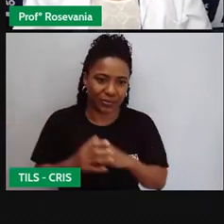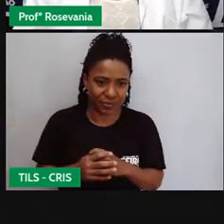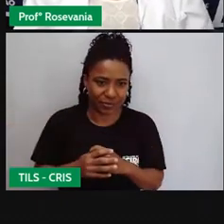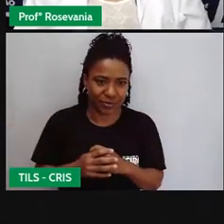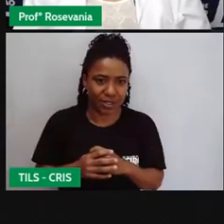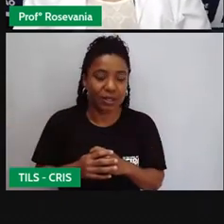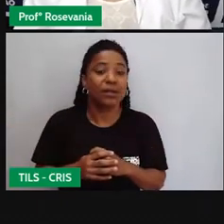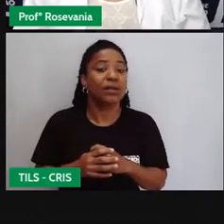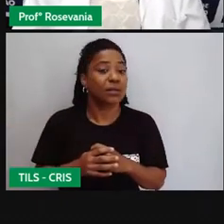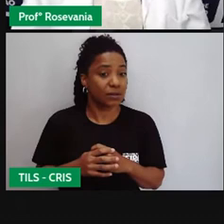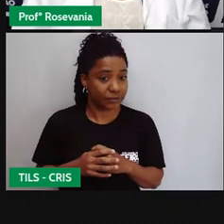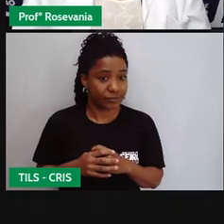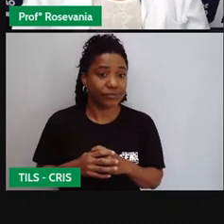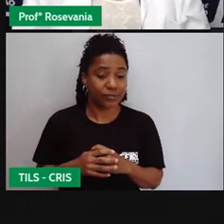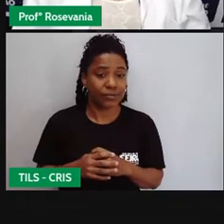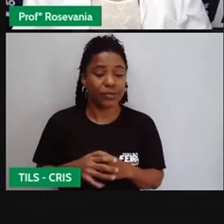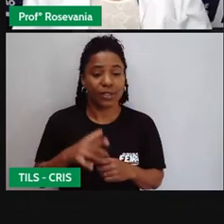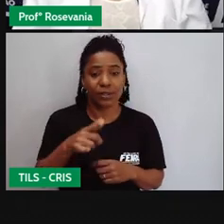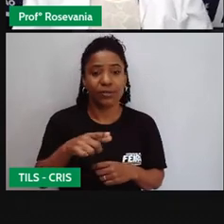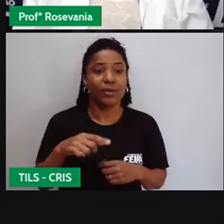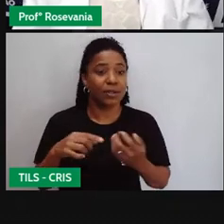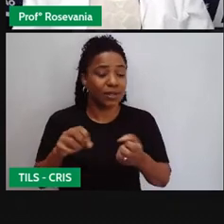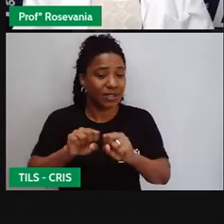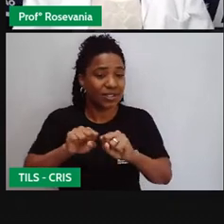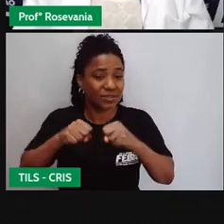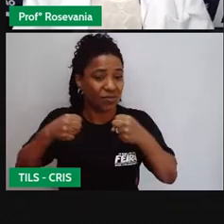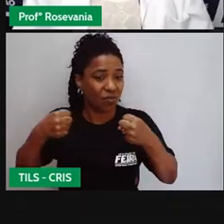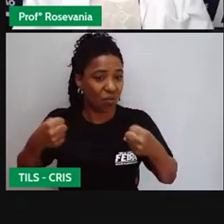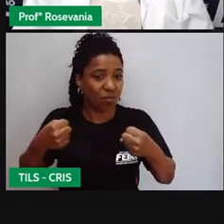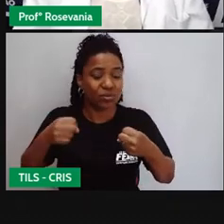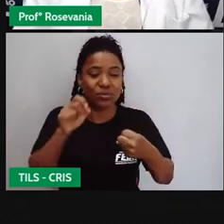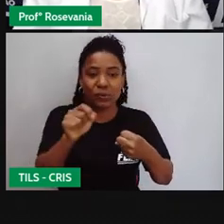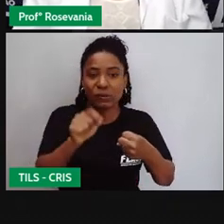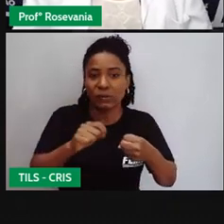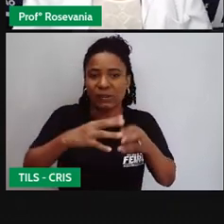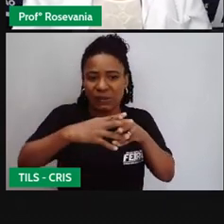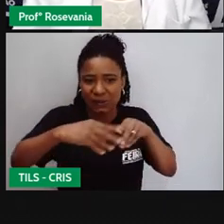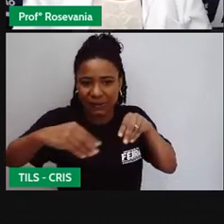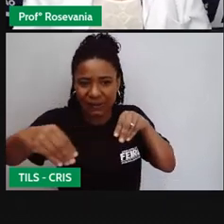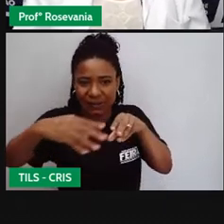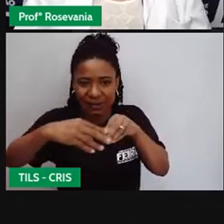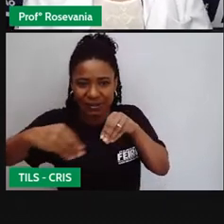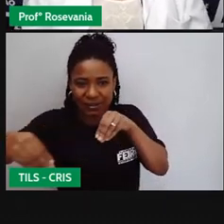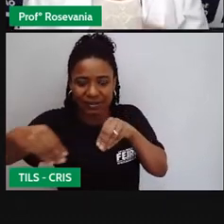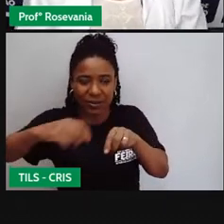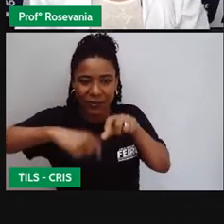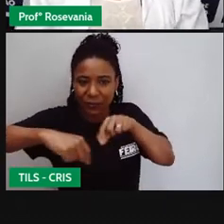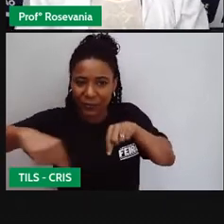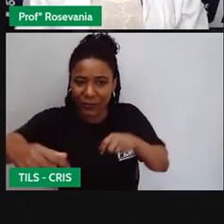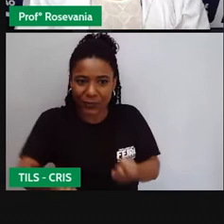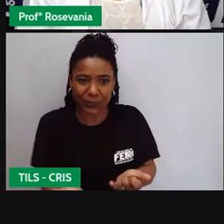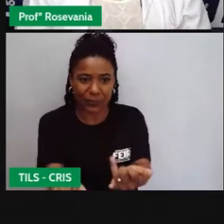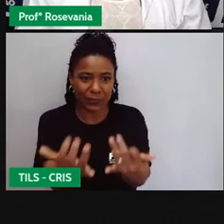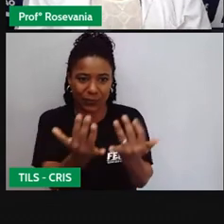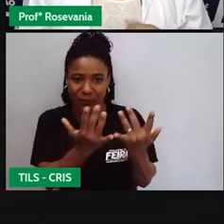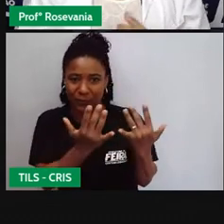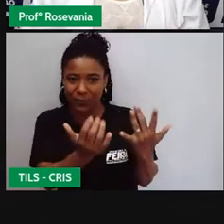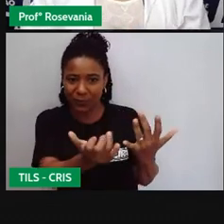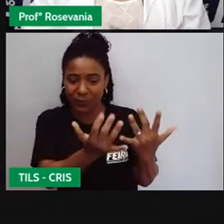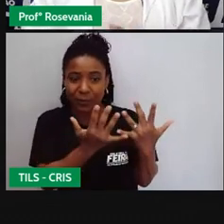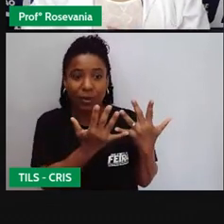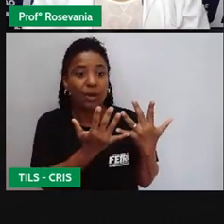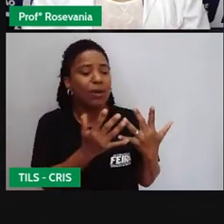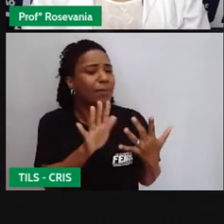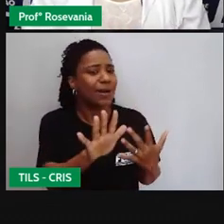tudo para atingir essa necessidade, até desmatando a Amazônia, que a gente sabe que é o nosso principal bioma,